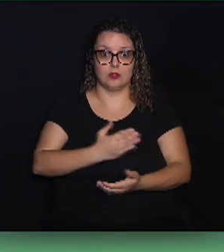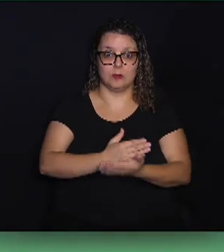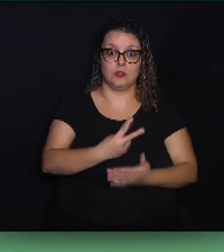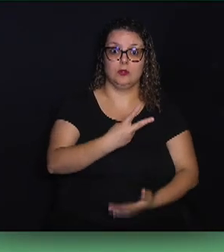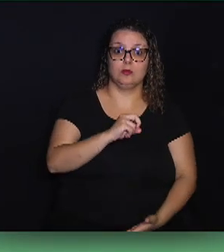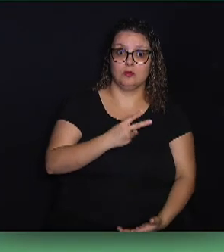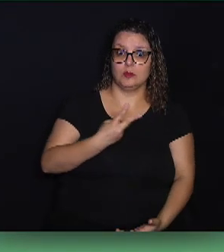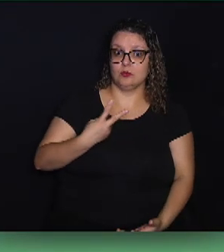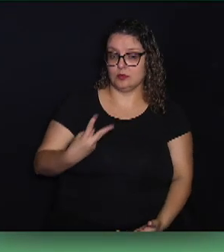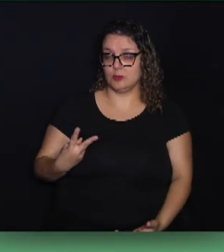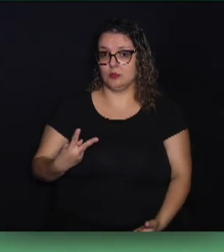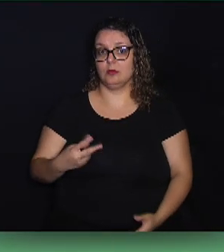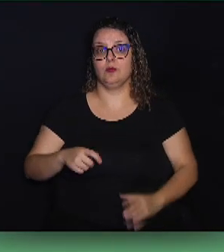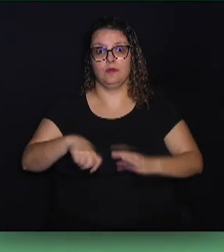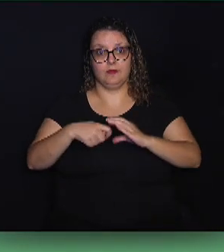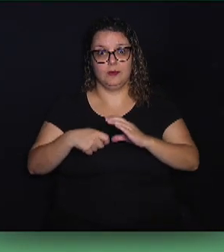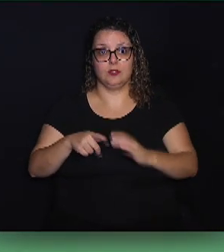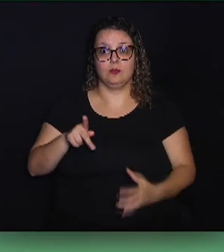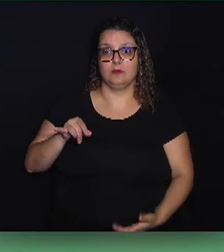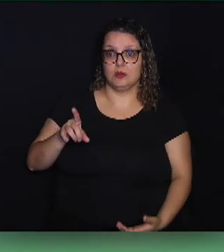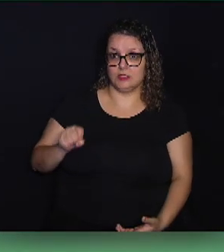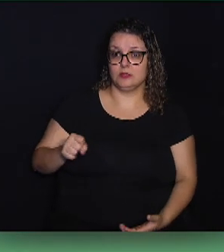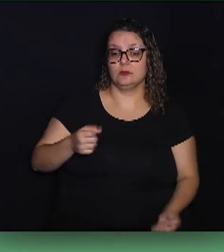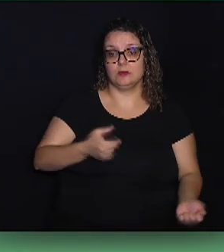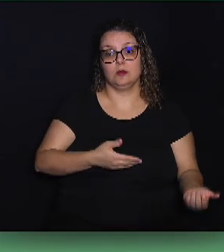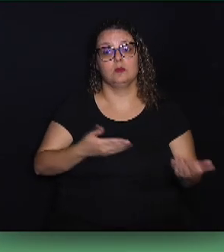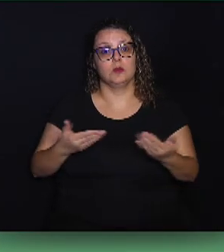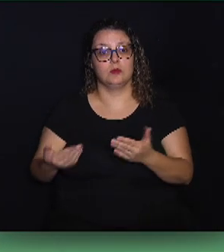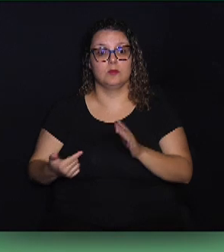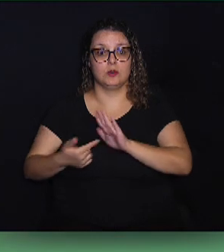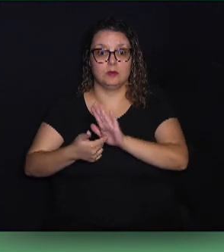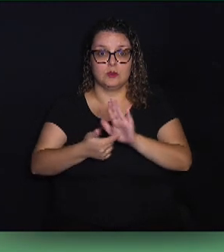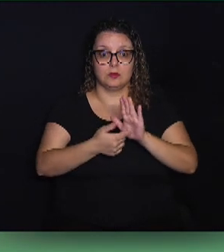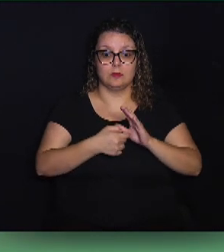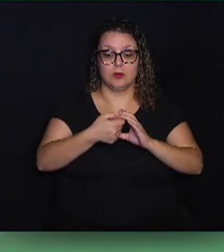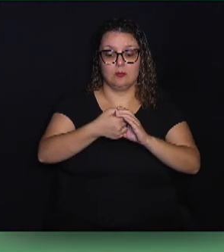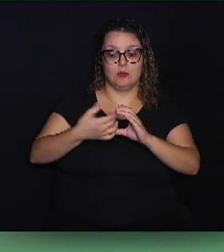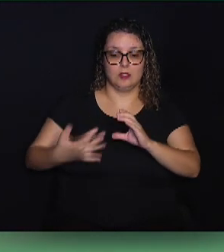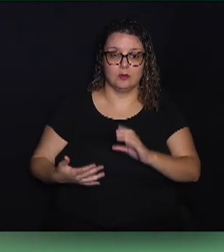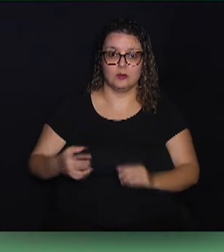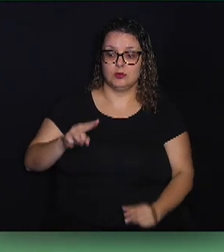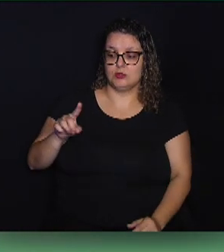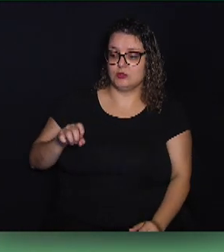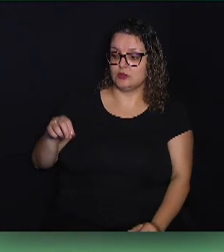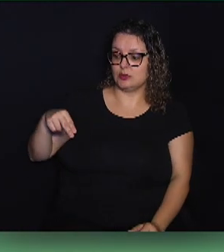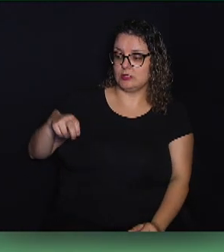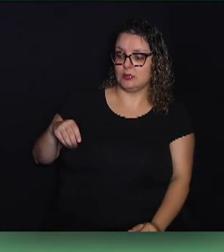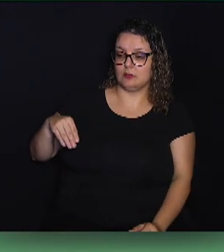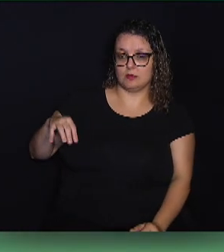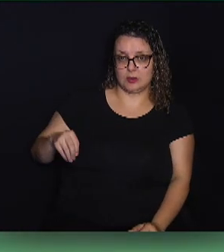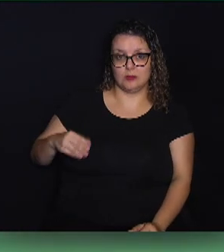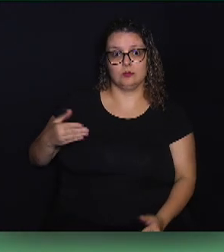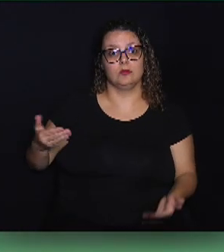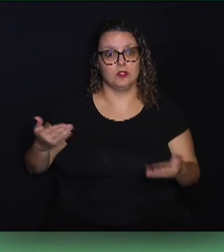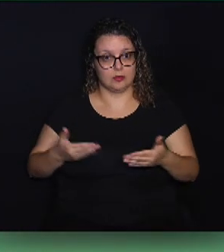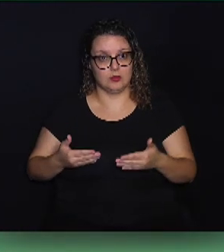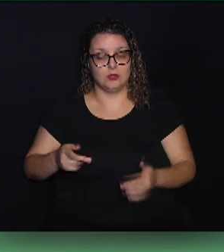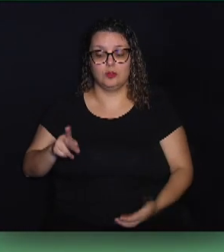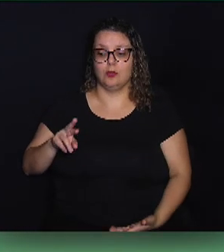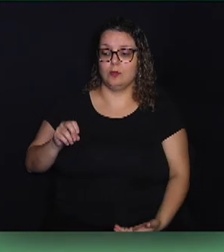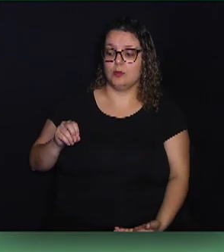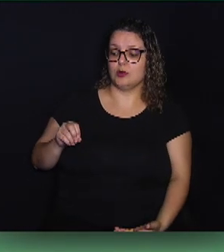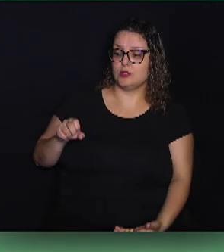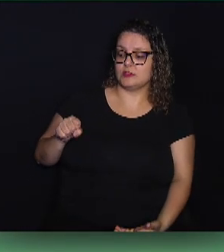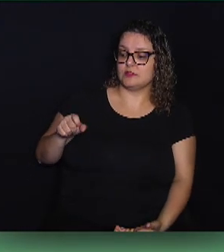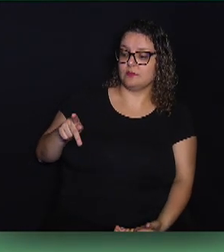com a descrição do PIDES foi apresentado, mostrando as características do zoneamento atual e o prospectado, assim como